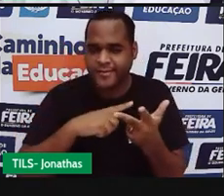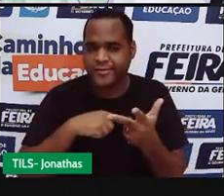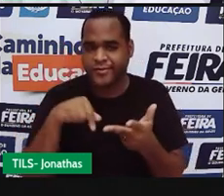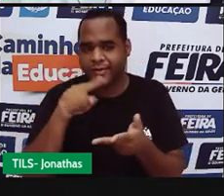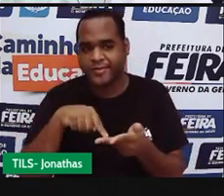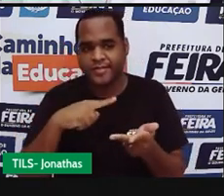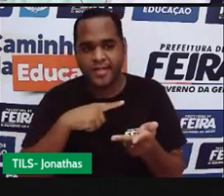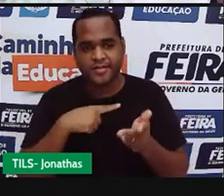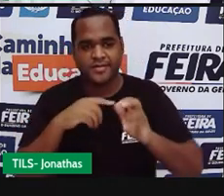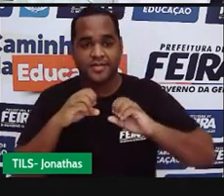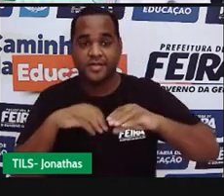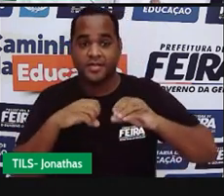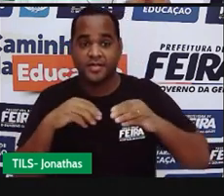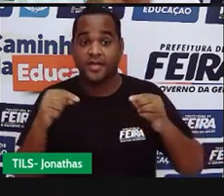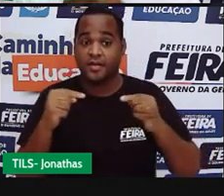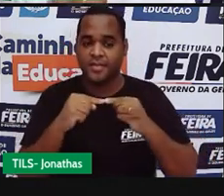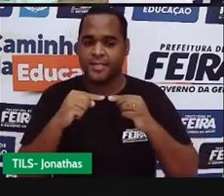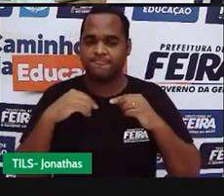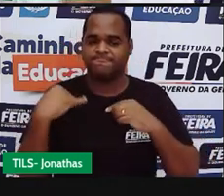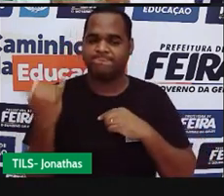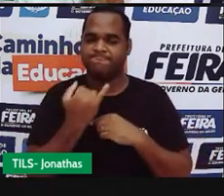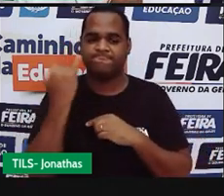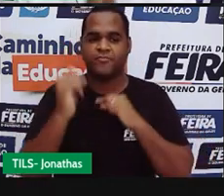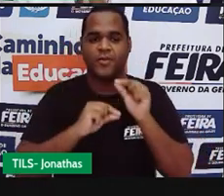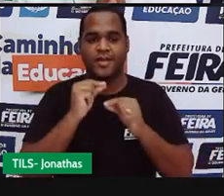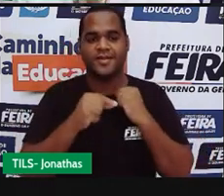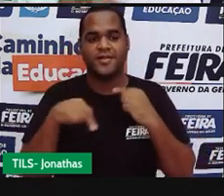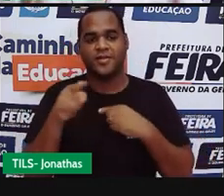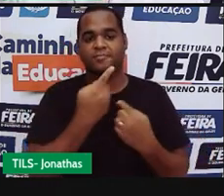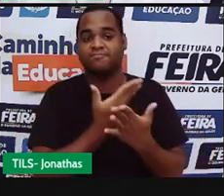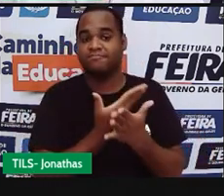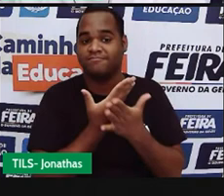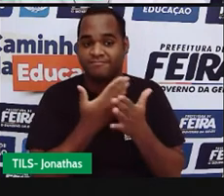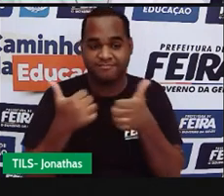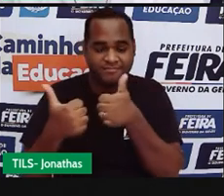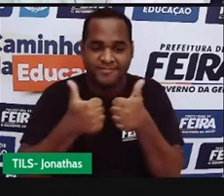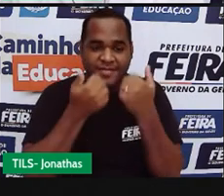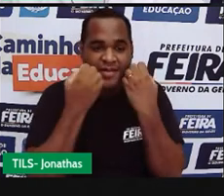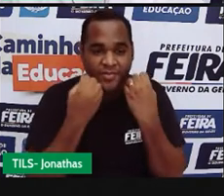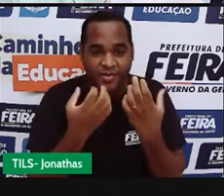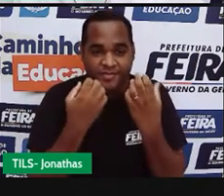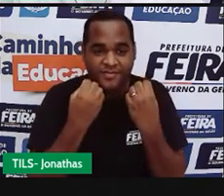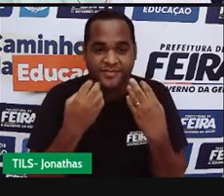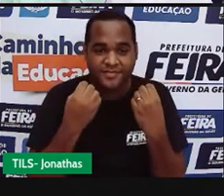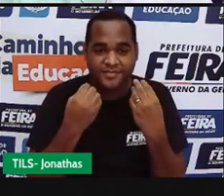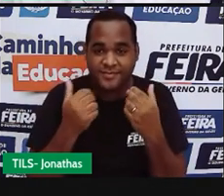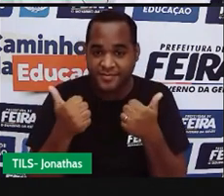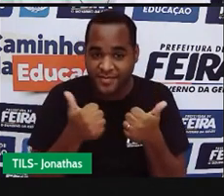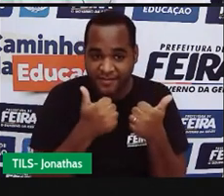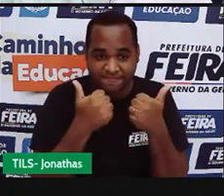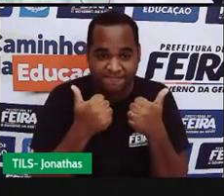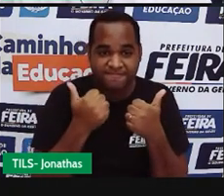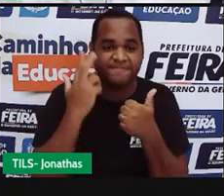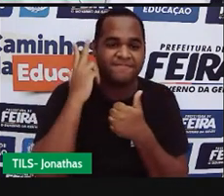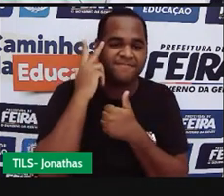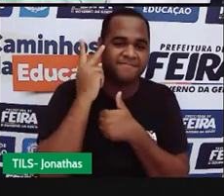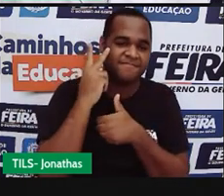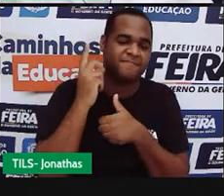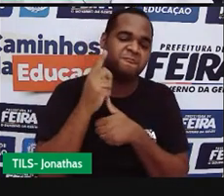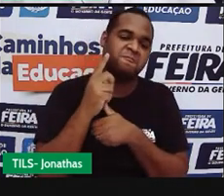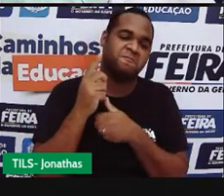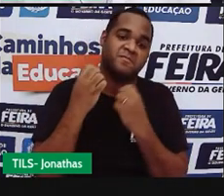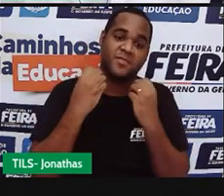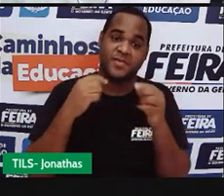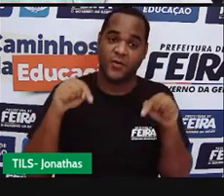aqui nessa aula sobre o assunto que a gente precisava estudar. Tá bom? Tranquilo? Bom, então,